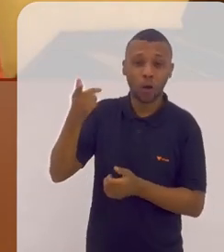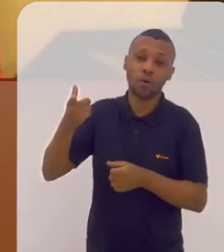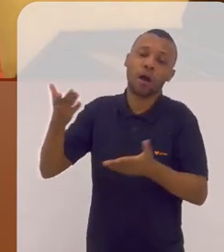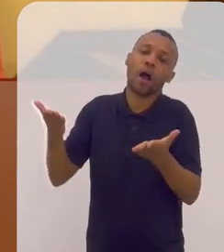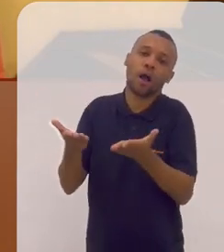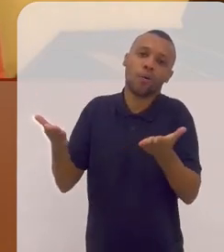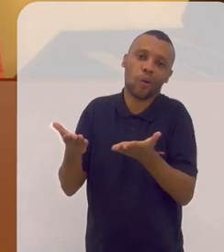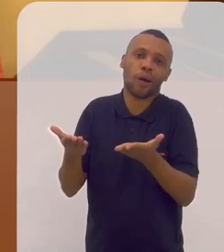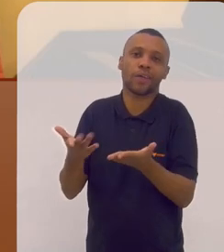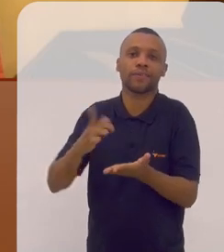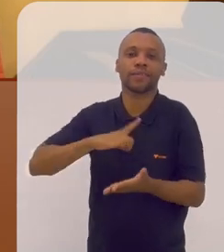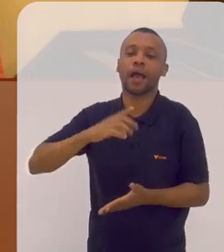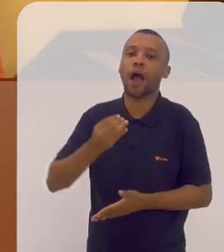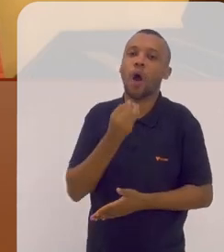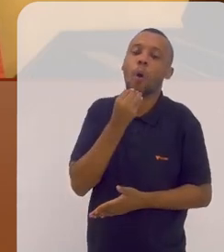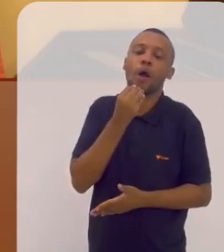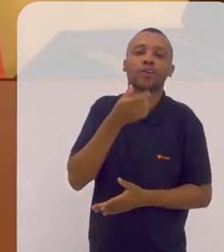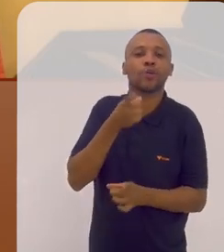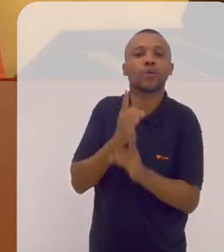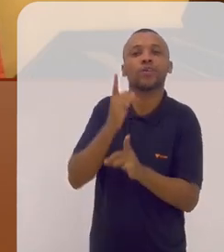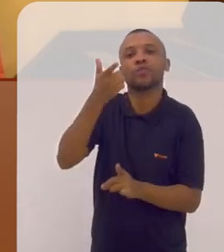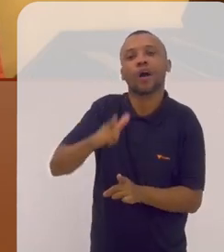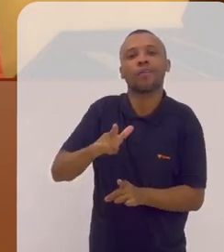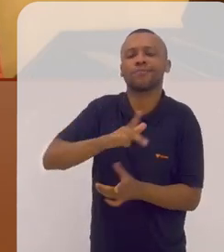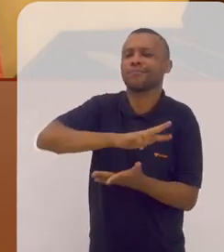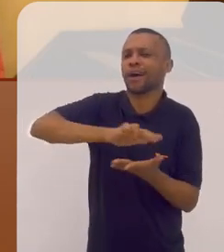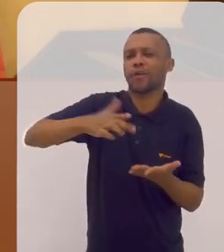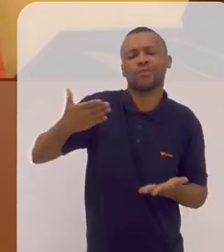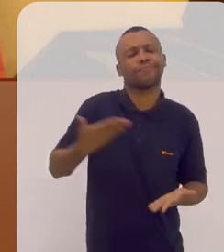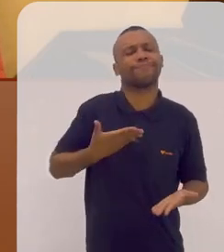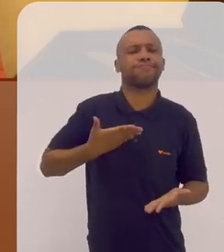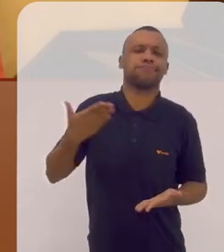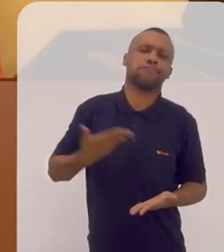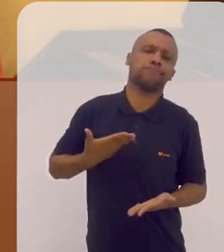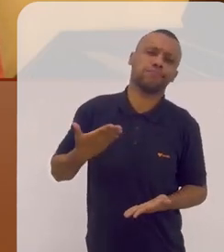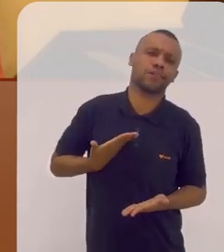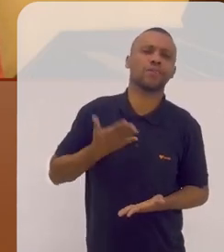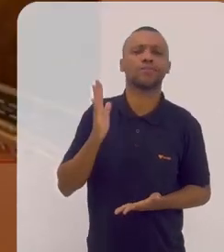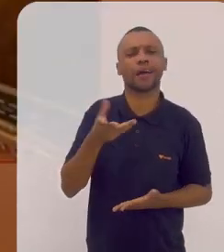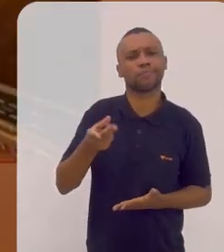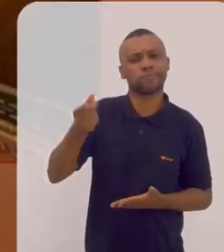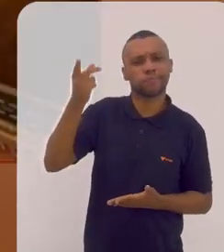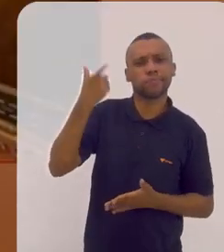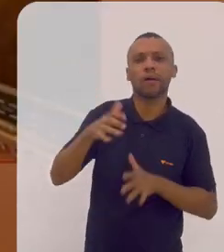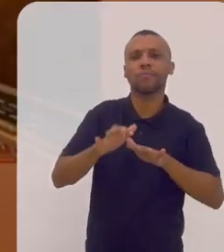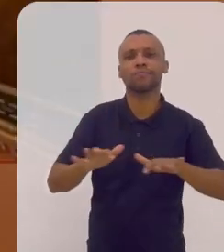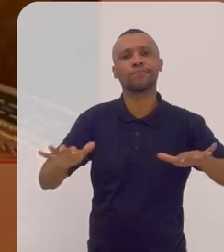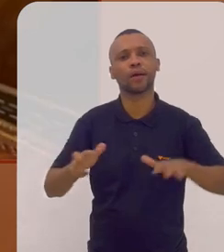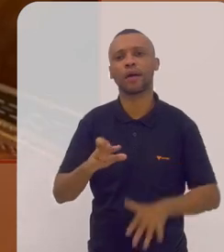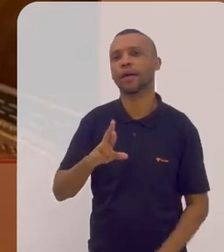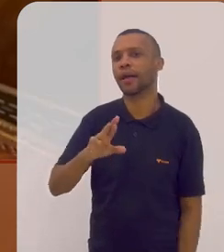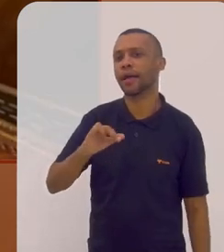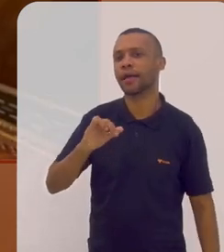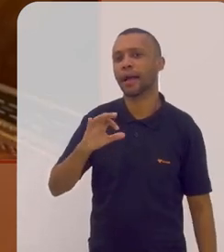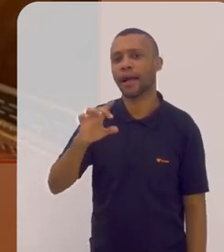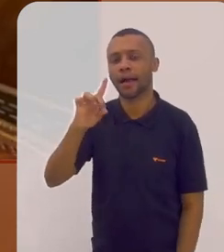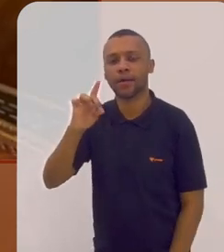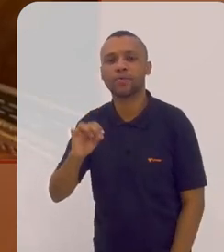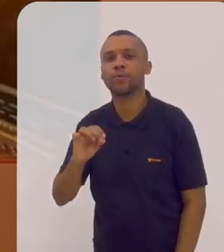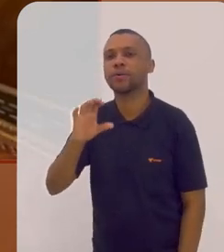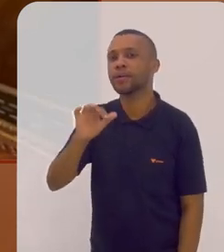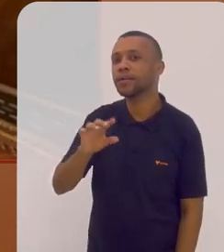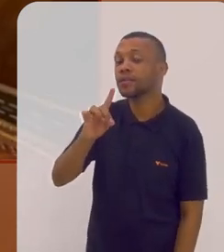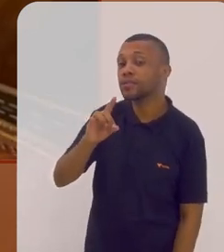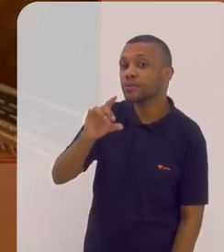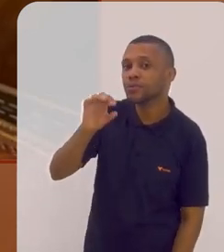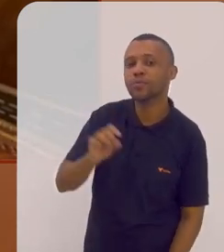São Paulo eu vou ter oportunidade também de reencontrar grandes amigos com quem eu já toquei algumas vezes o Ricardo Canjo